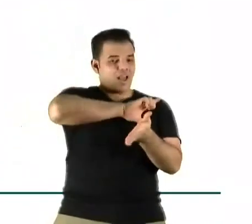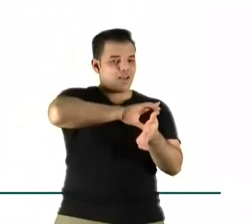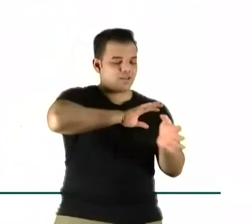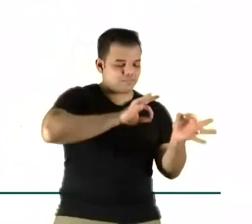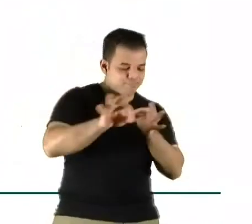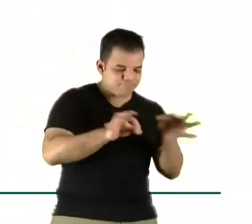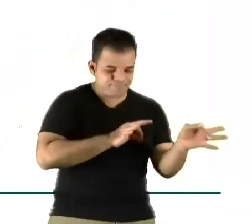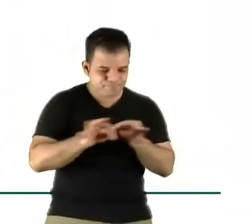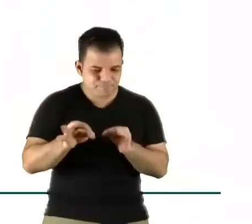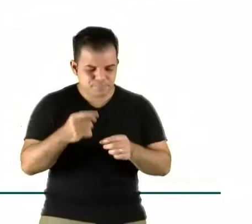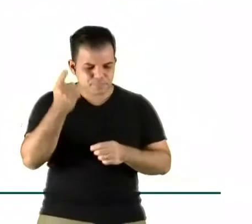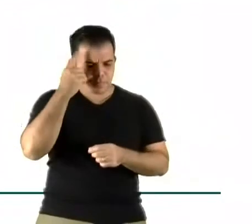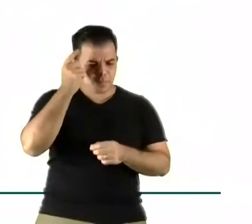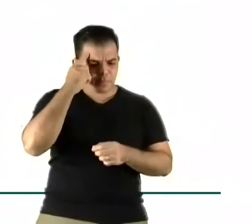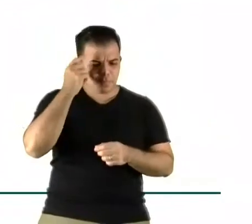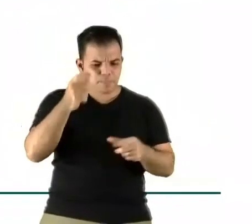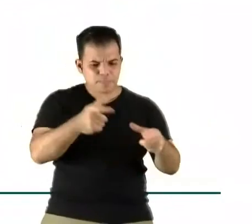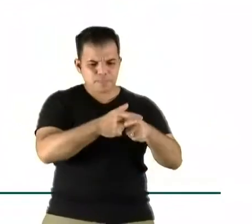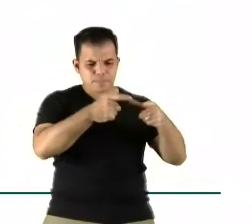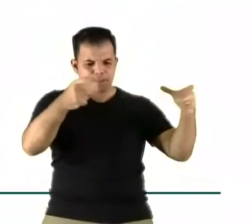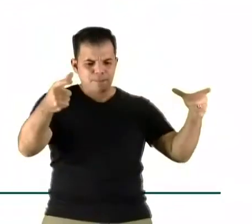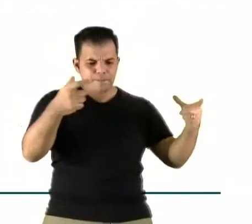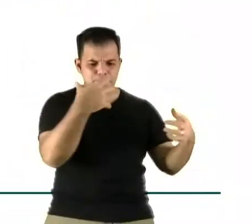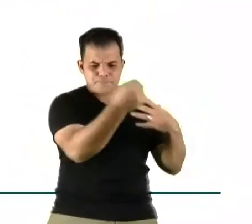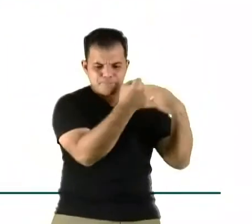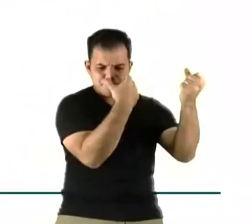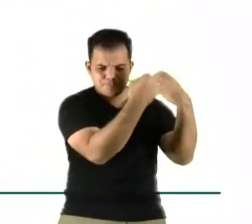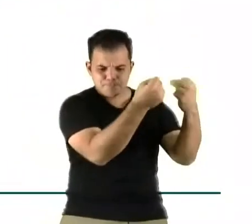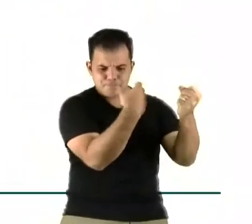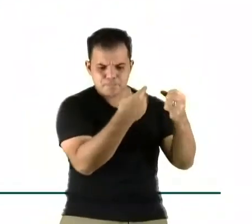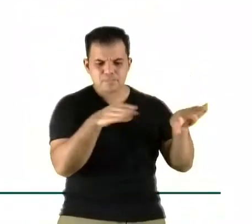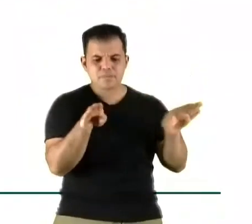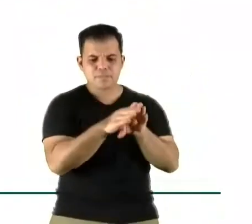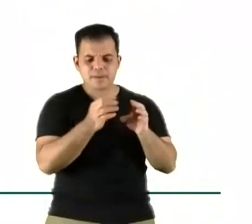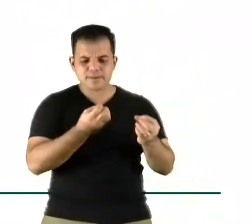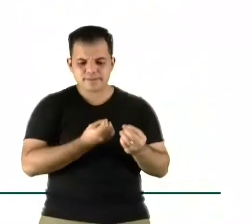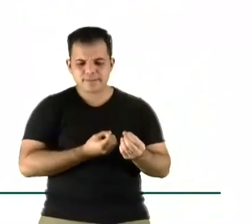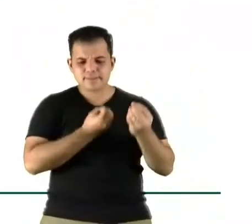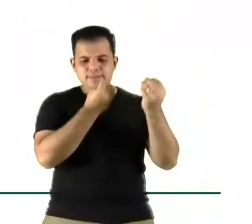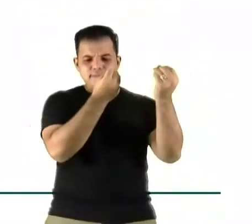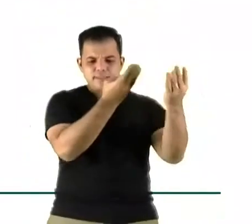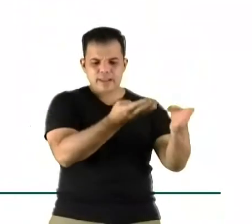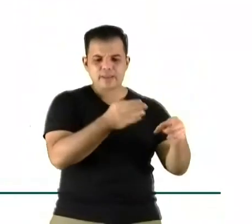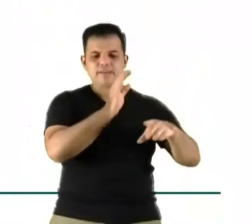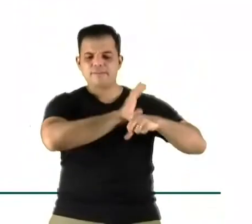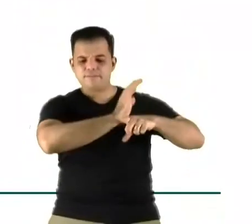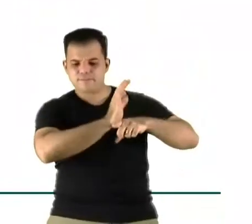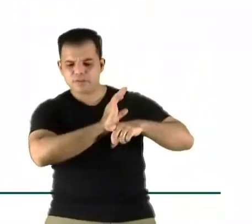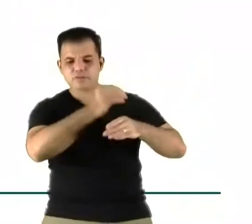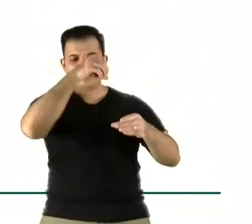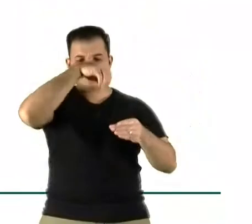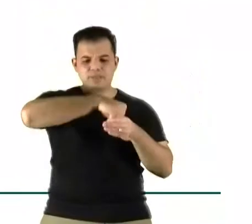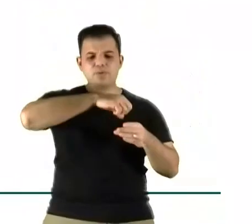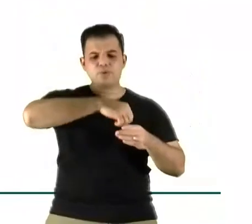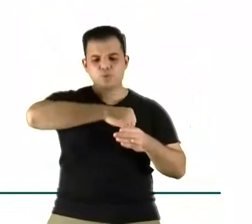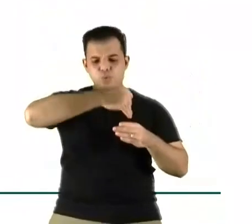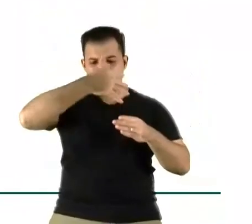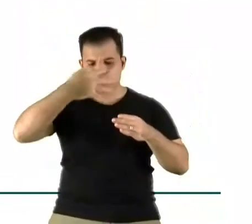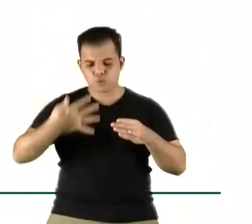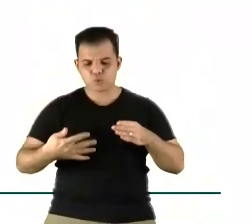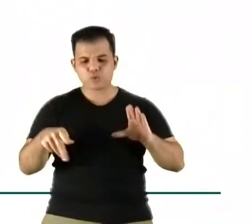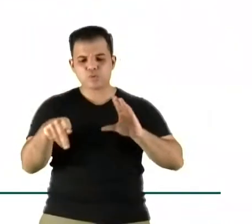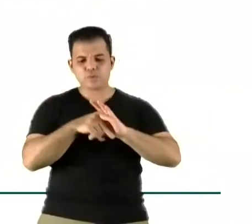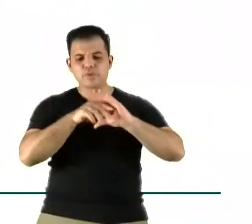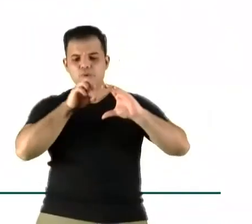volume de impressões e que a gente fala de entrega de mensagem em vídeo no conteúdo da Globo independente do